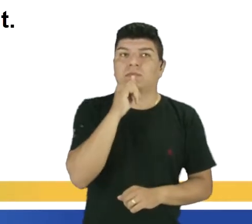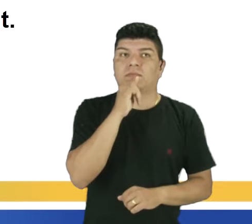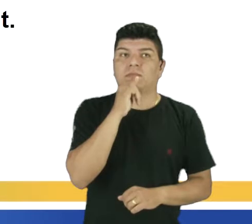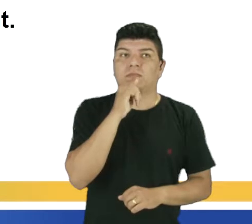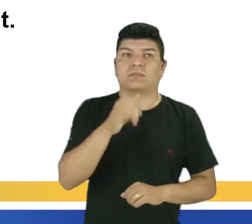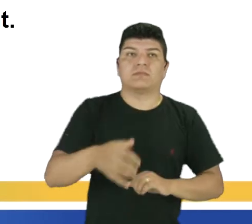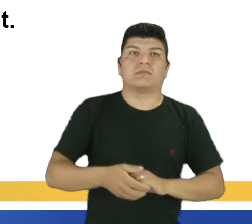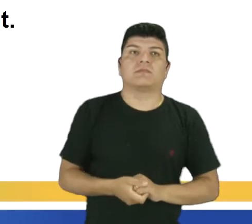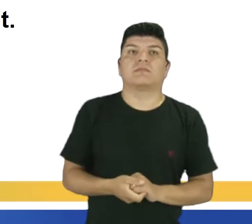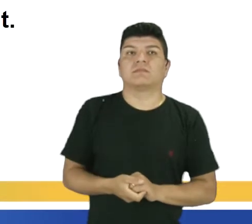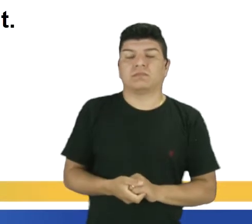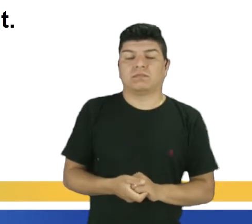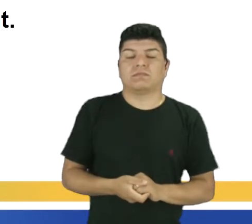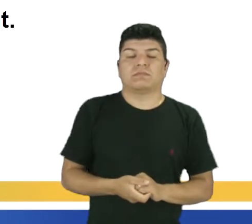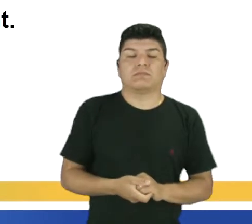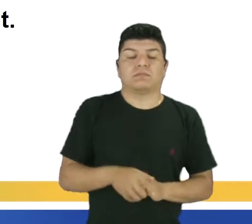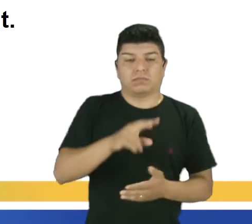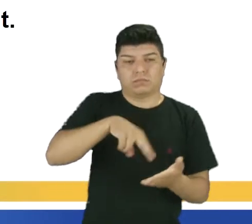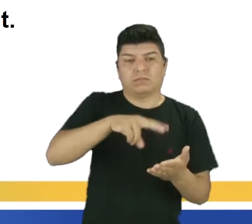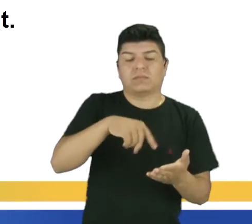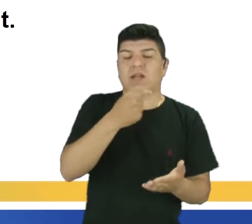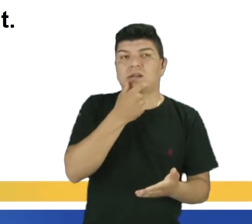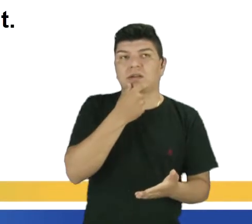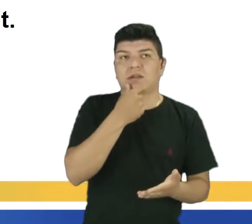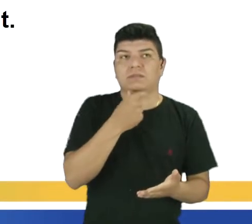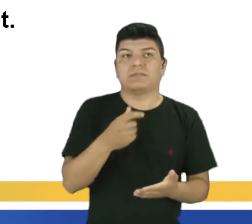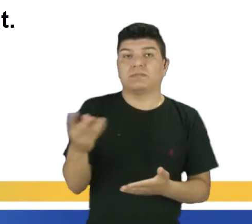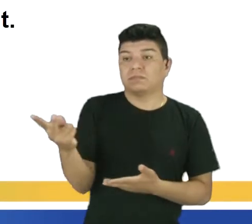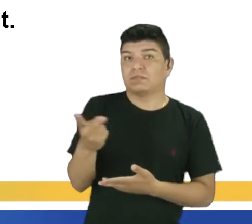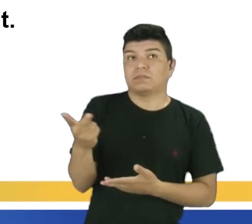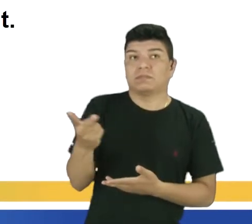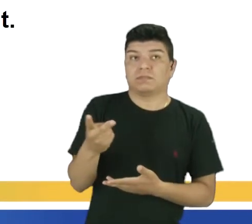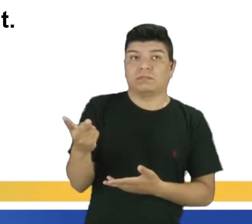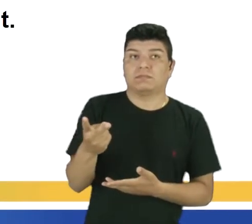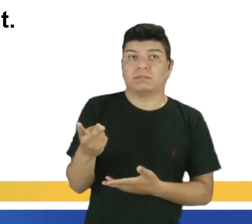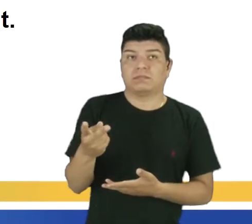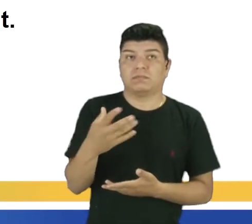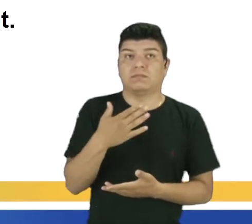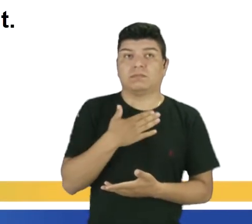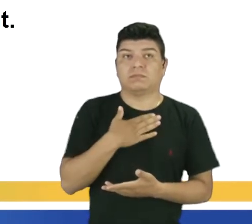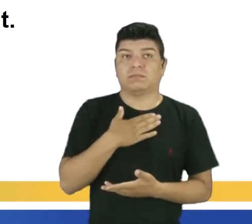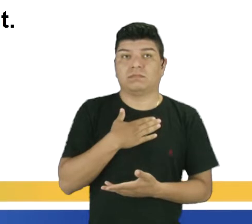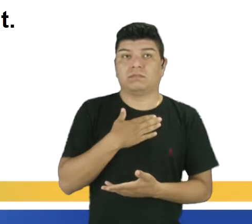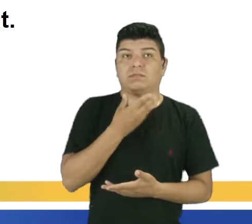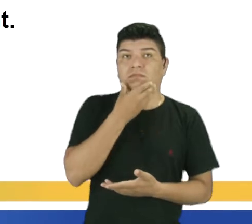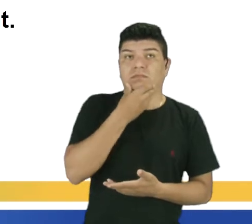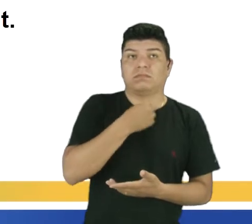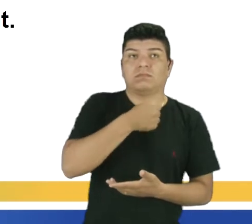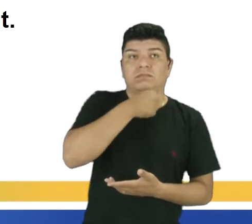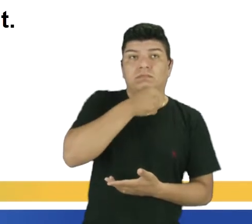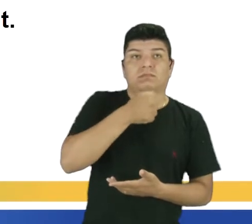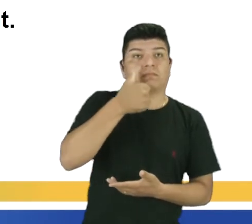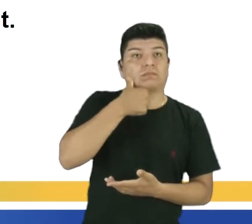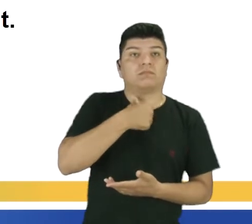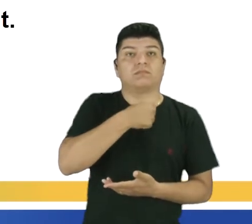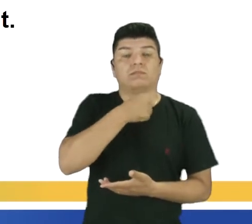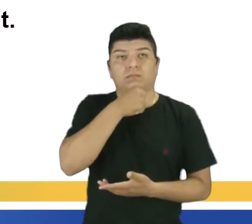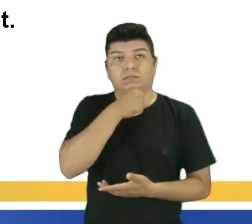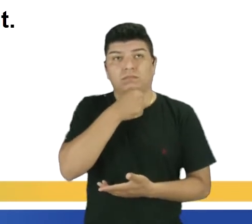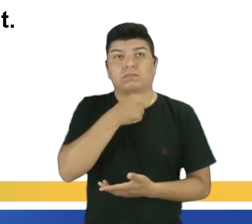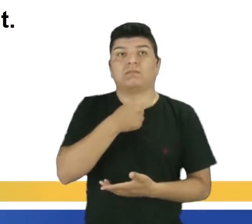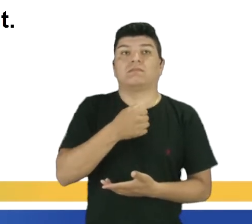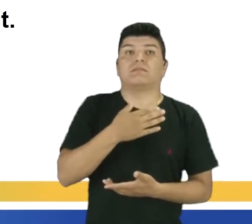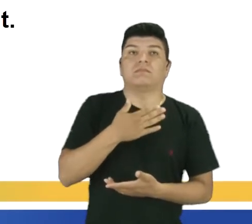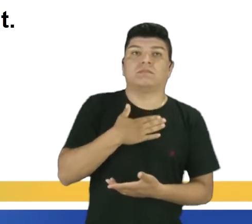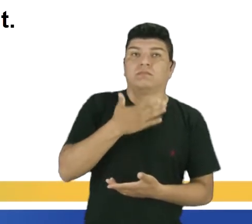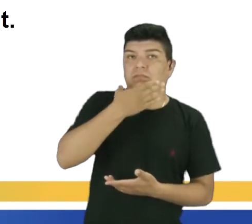father worked in the steel plant. Ambos, esse both significa ambos. E o em significa e. Ambos,